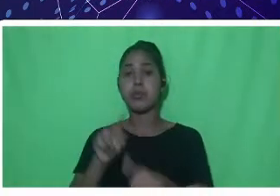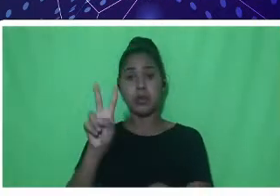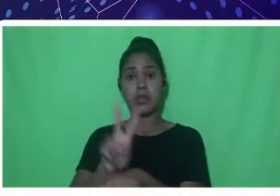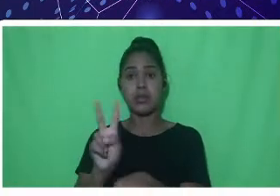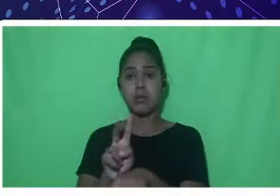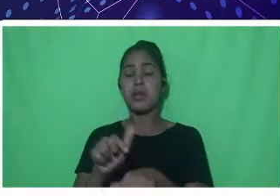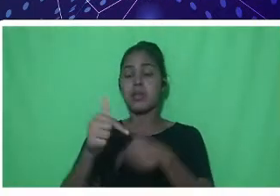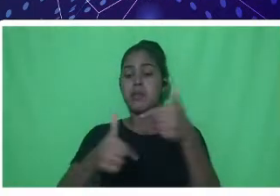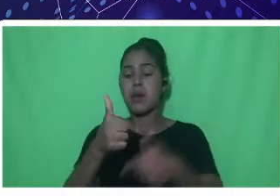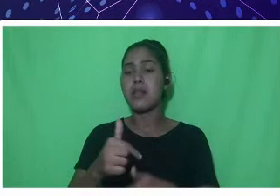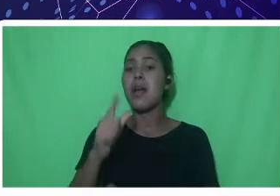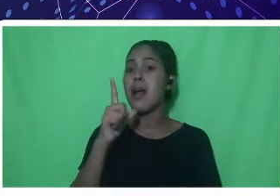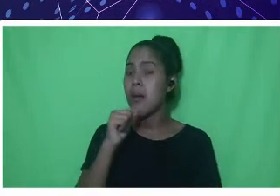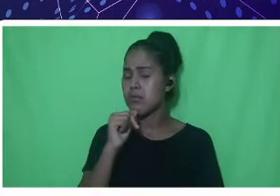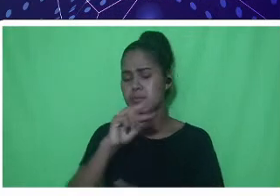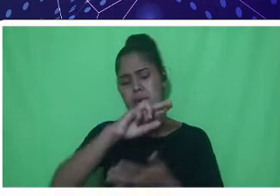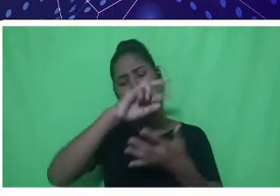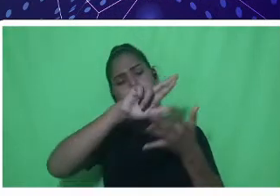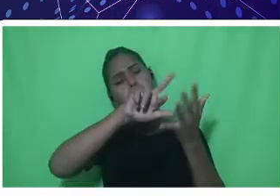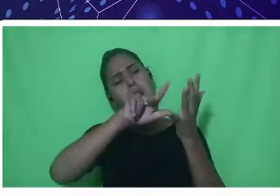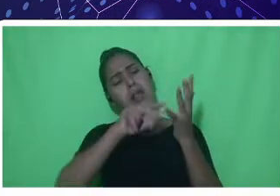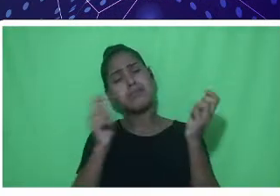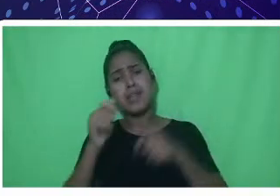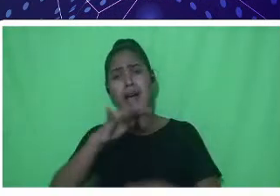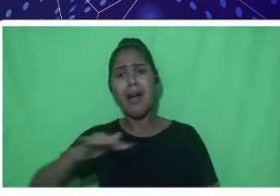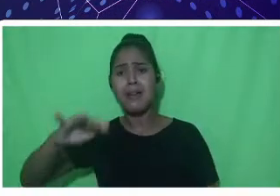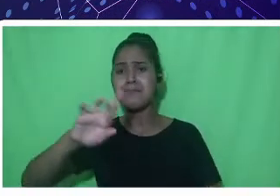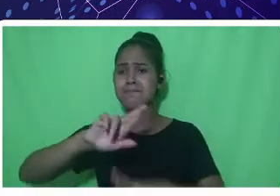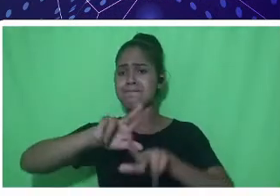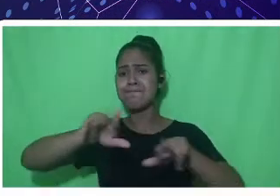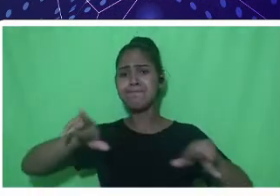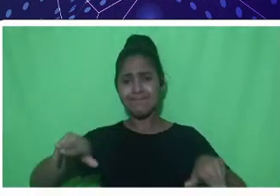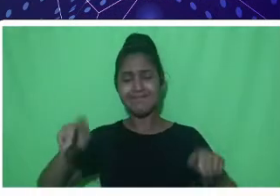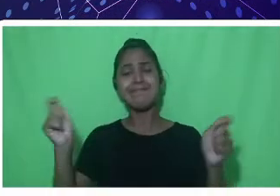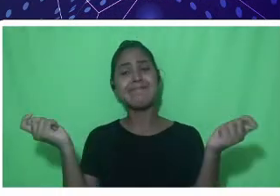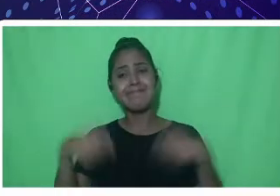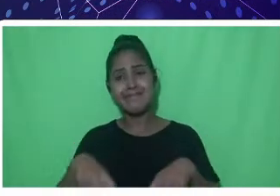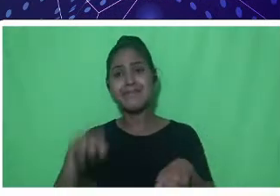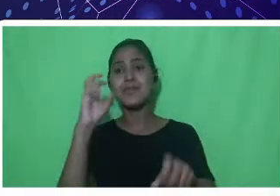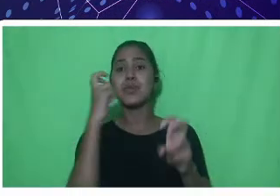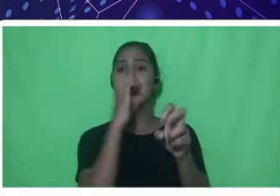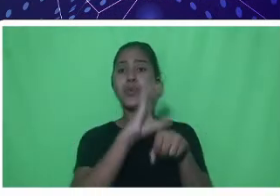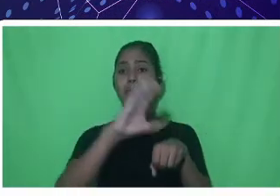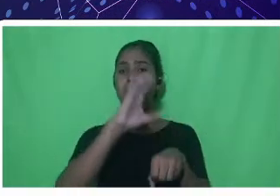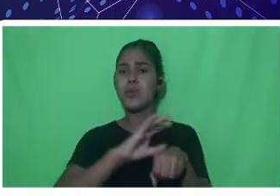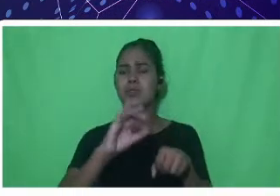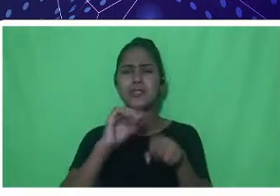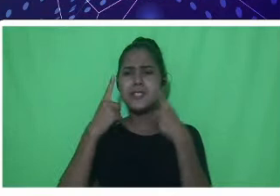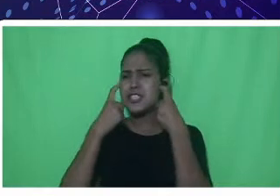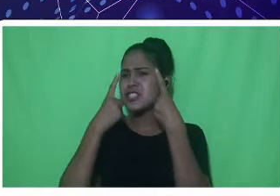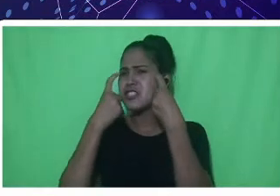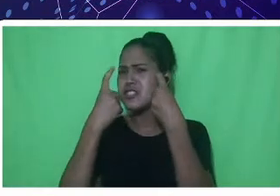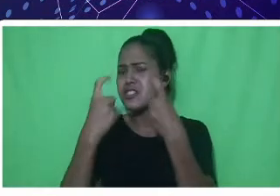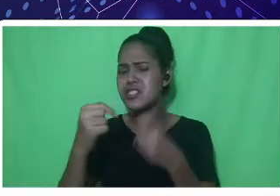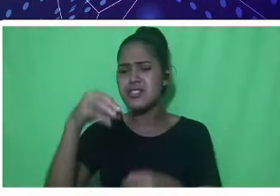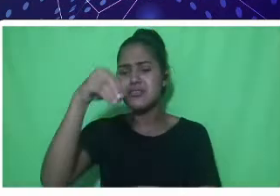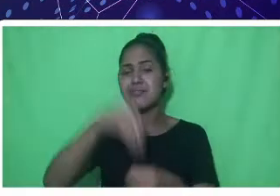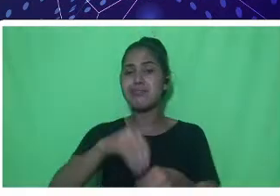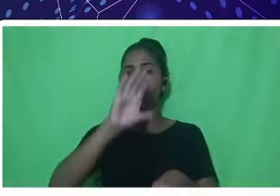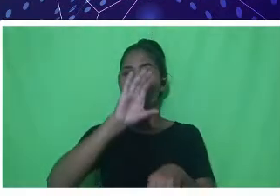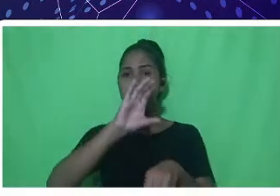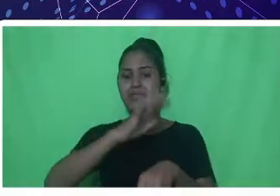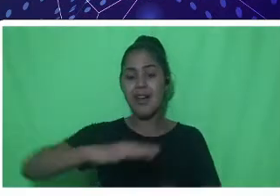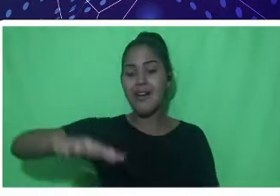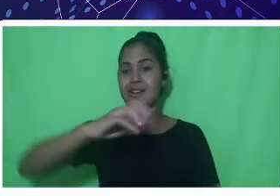Enfim, hoje é um dos cursos mais interessantes dentro das engenharias, pouquíssimos